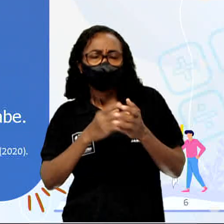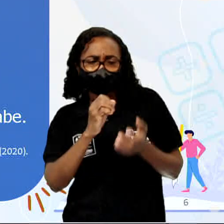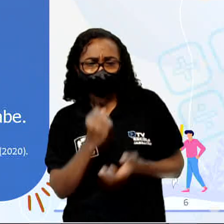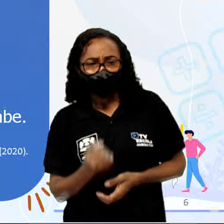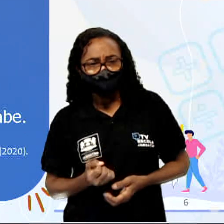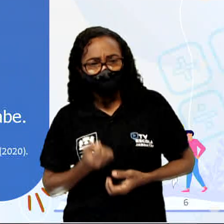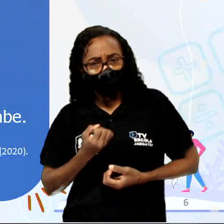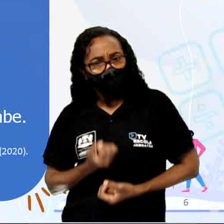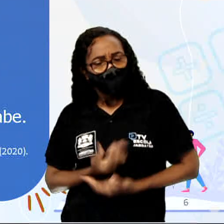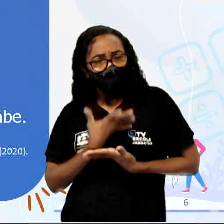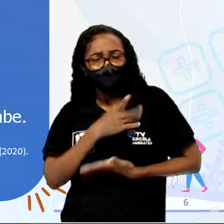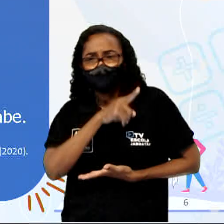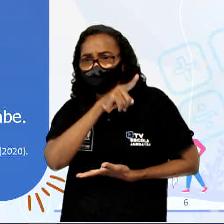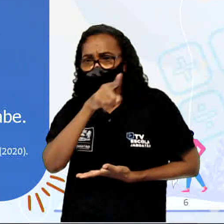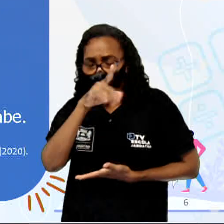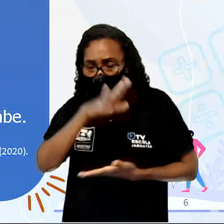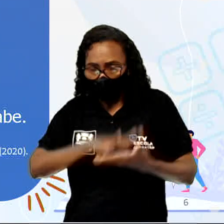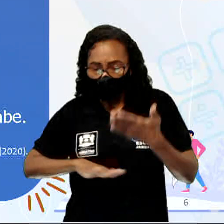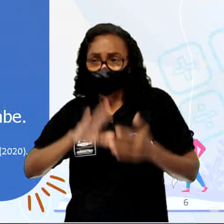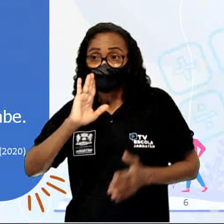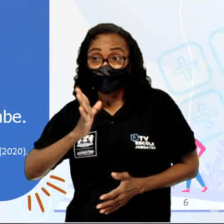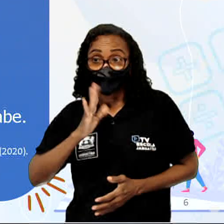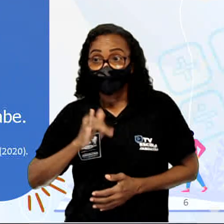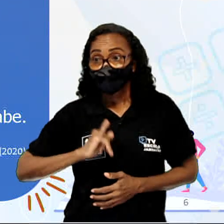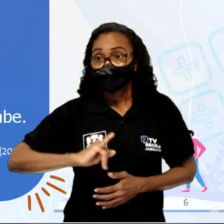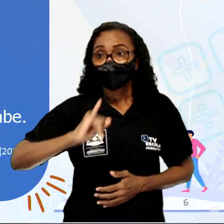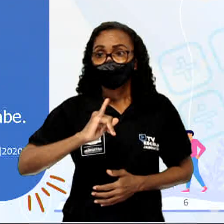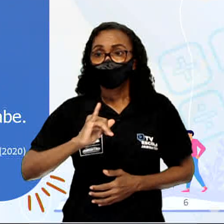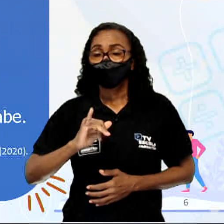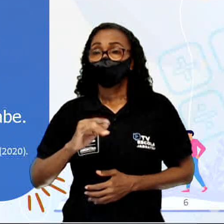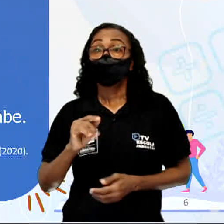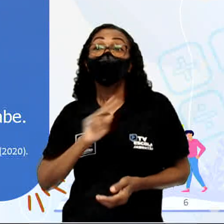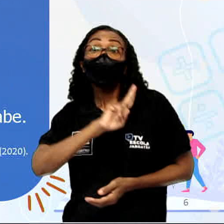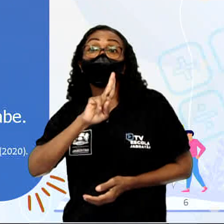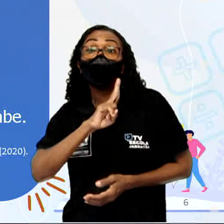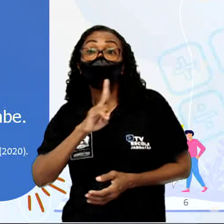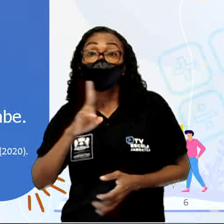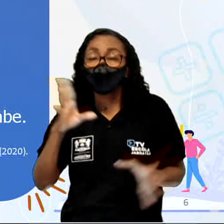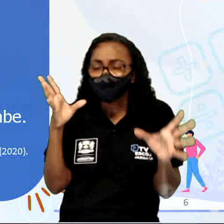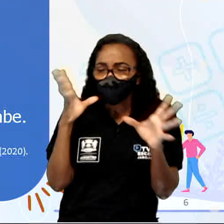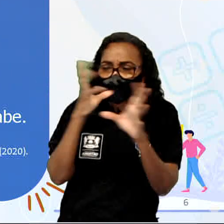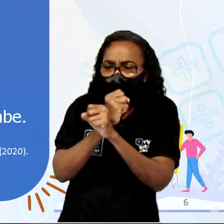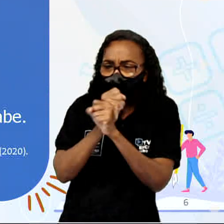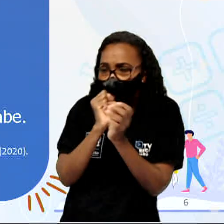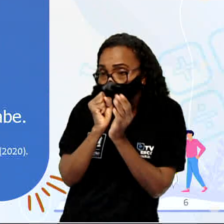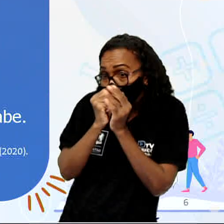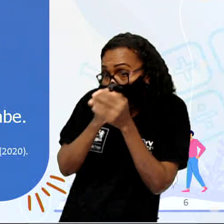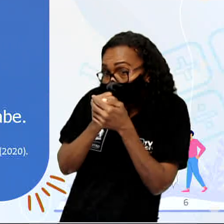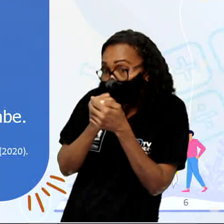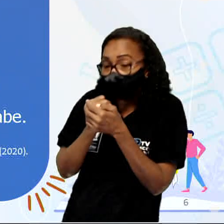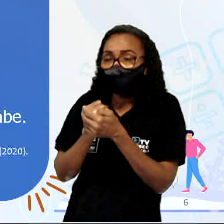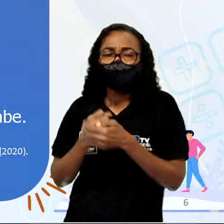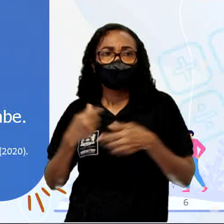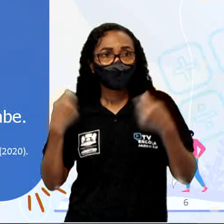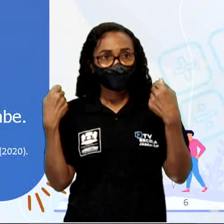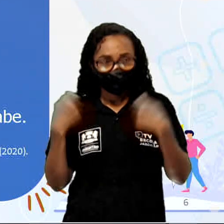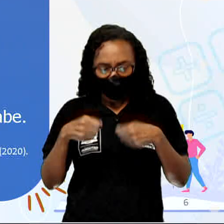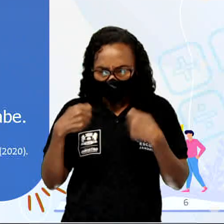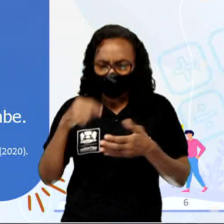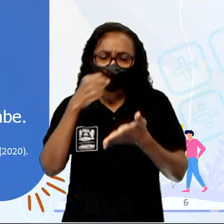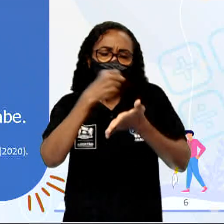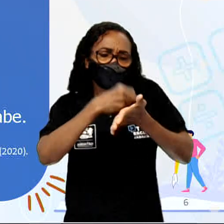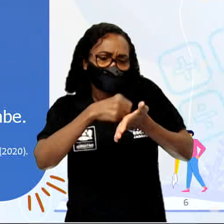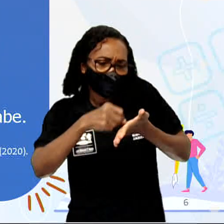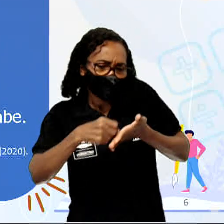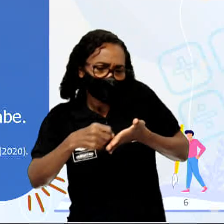com vocês. O nome do poema é As Escuras. Ele diz assim, É preciso escrever o